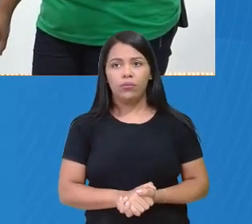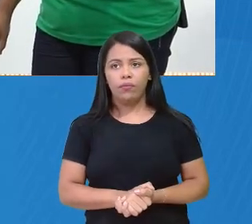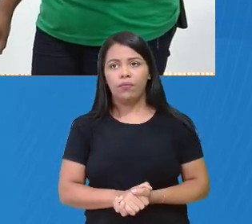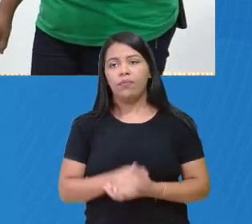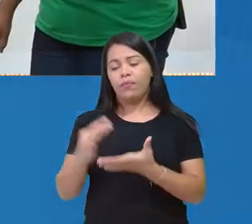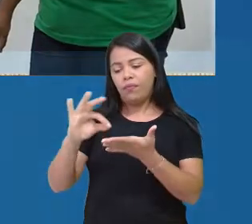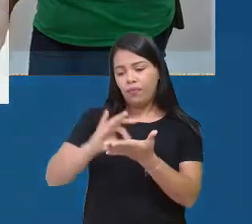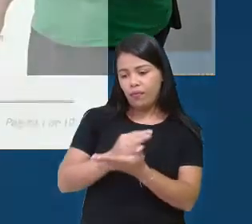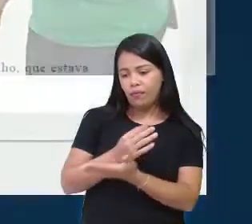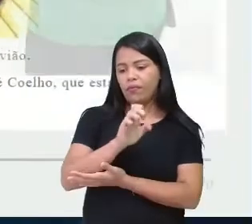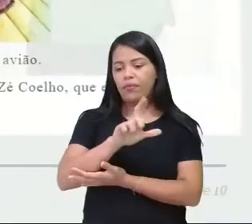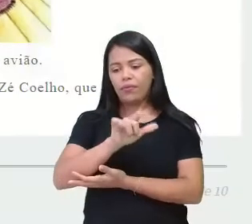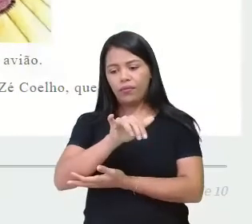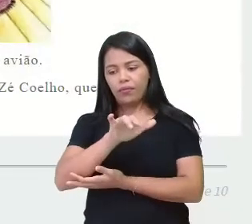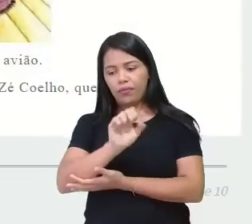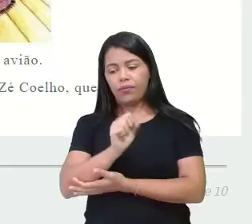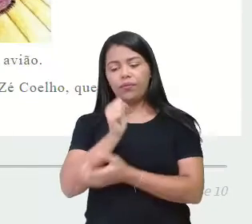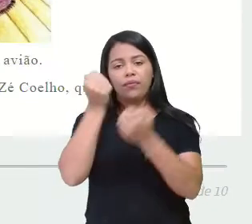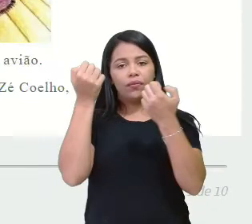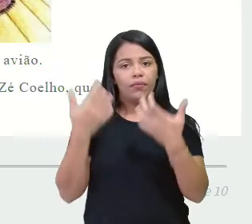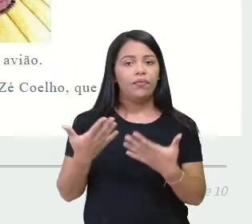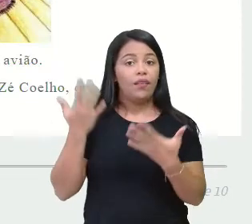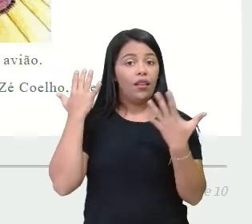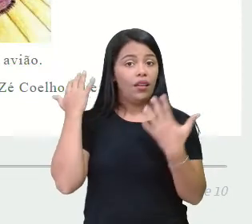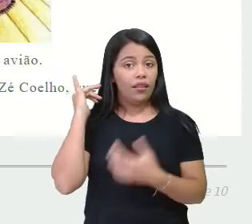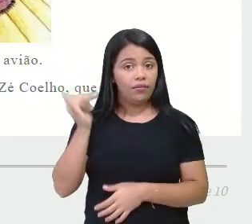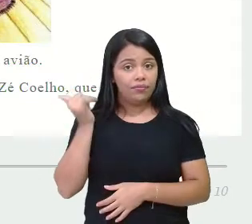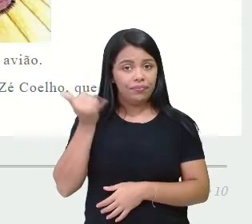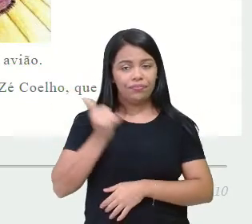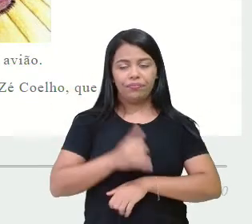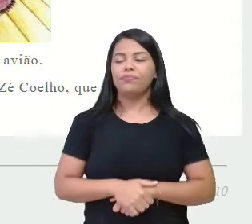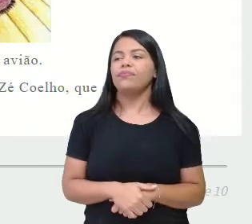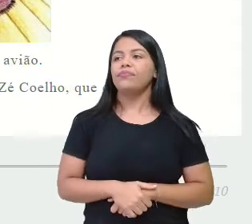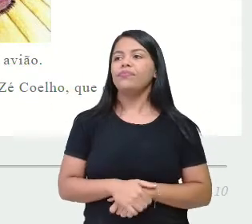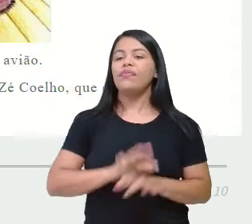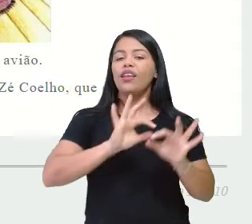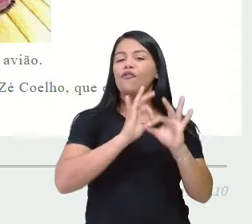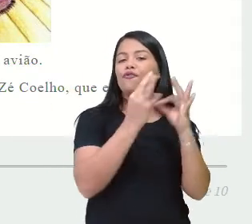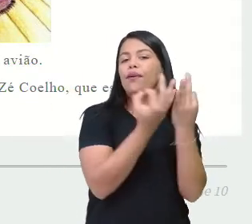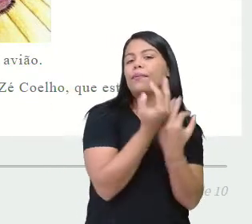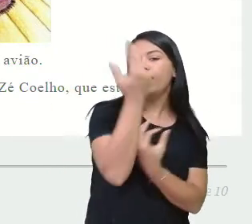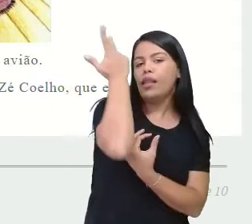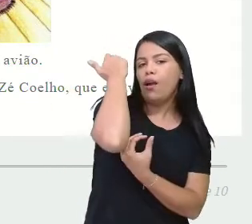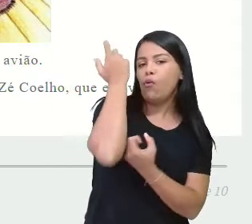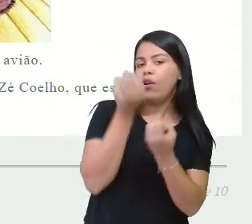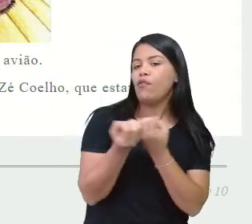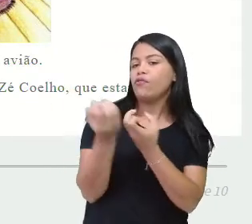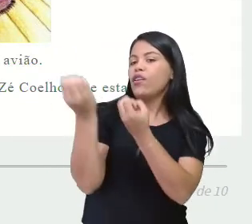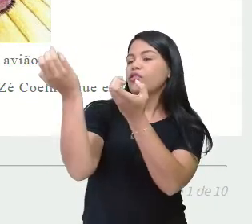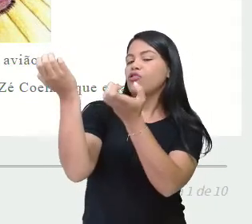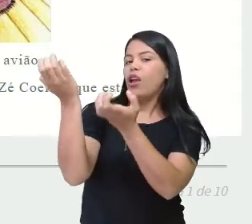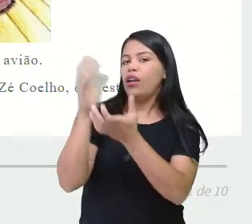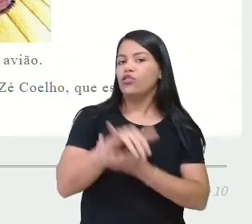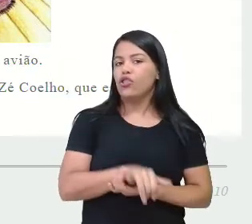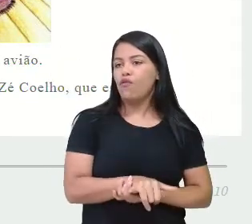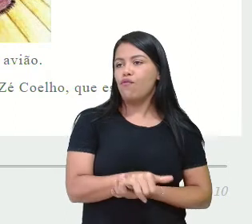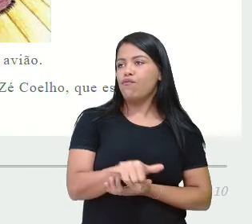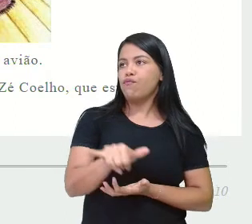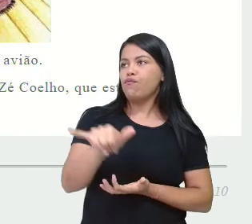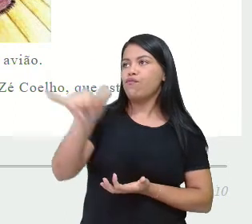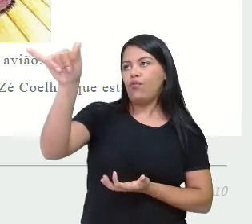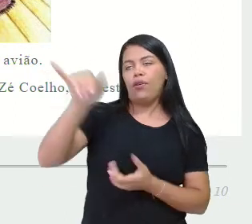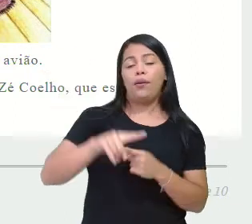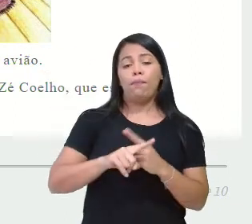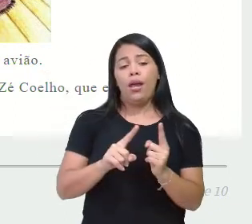Longobardi e diz o seguinte. A família Coelho ia viajar de avião. Tudo começou quando o Zé